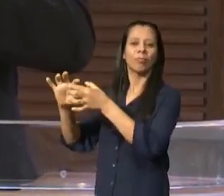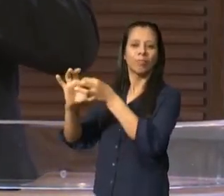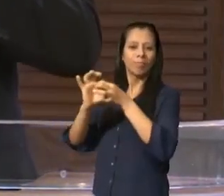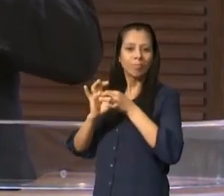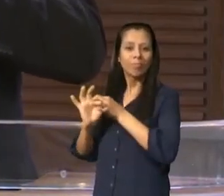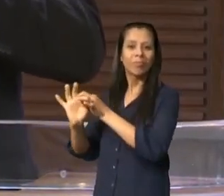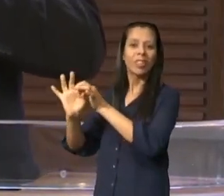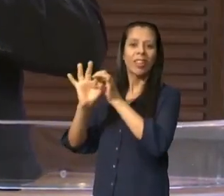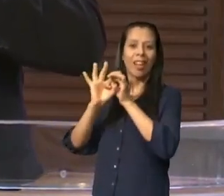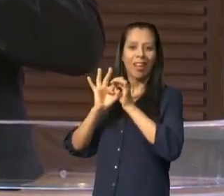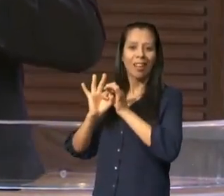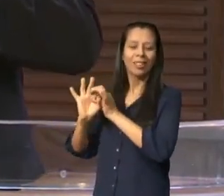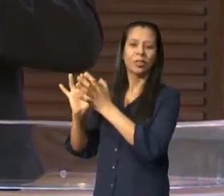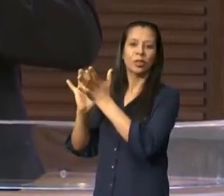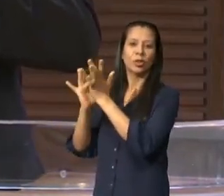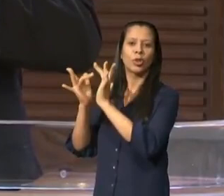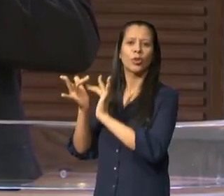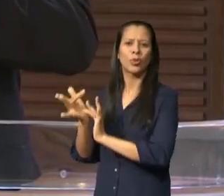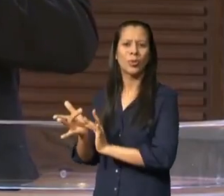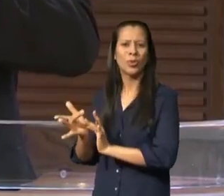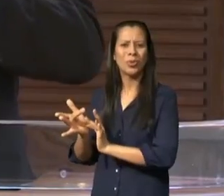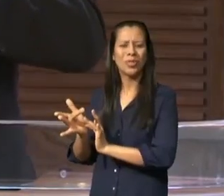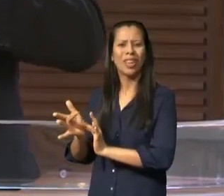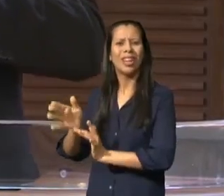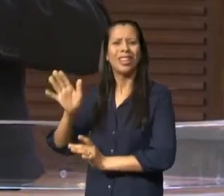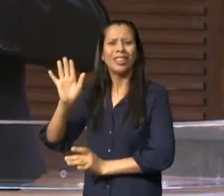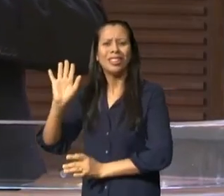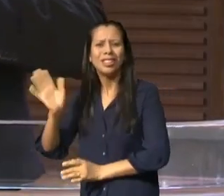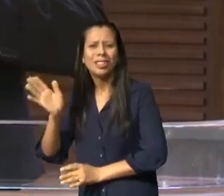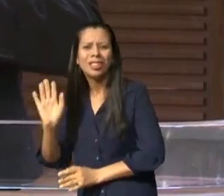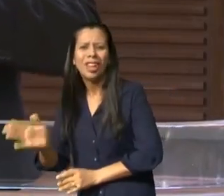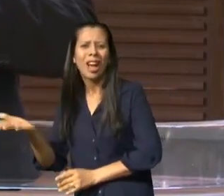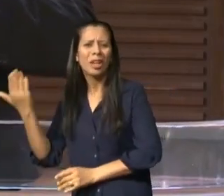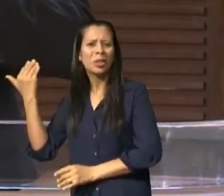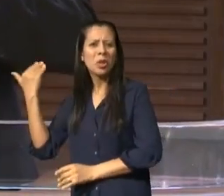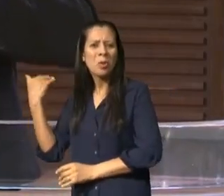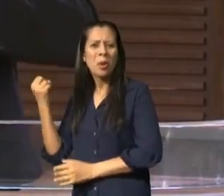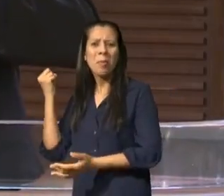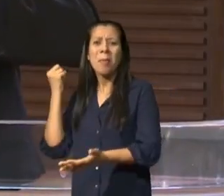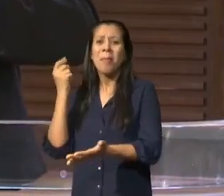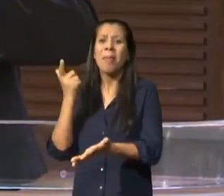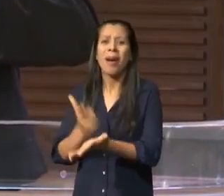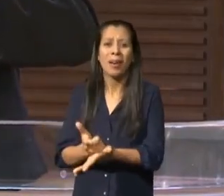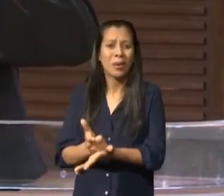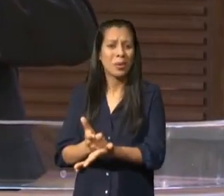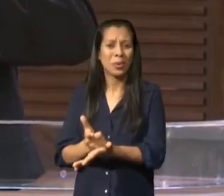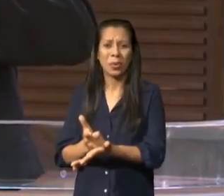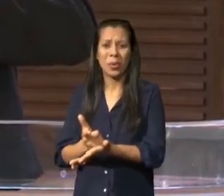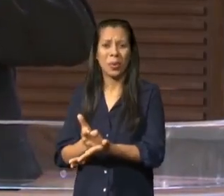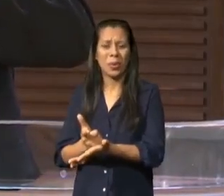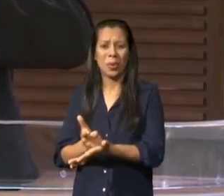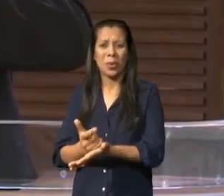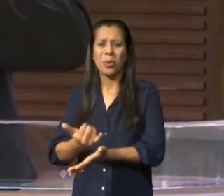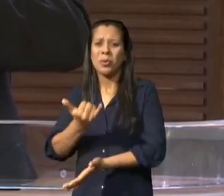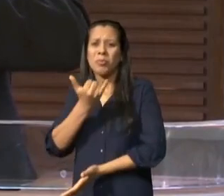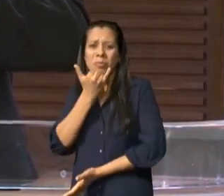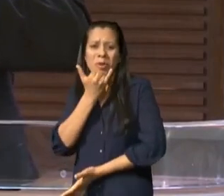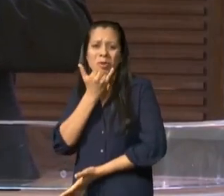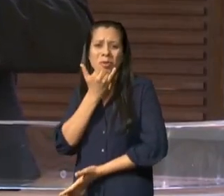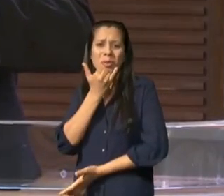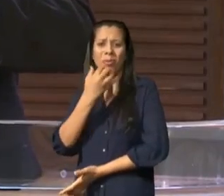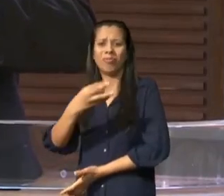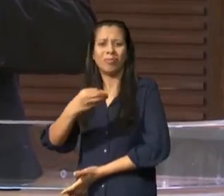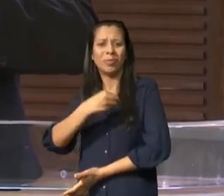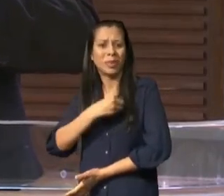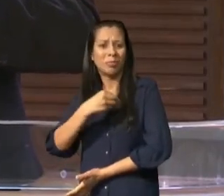que Cristo já pagou o preço de tudo e apesar de eu ser tentado pelas forças do mal porque segundo a